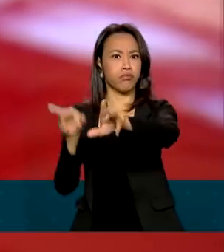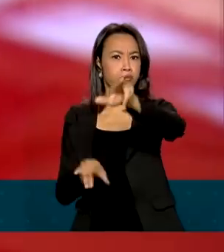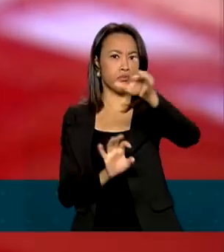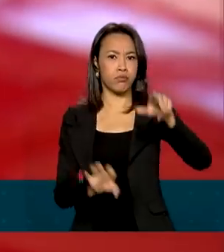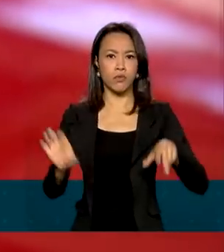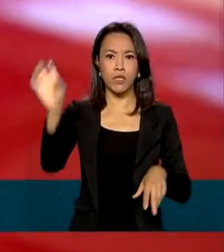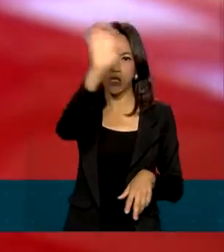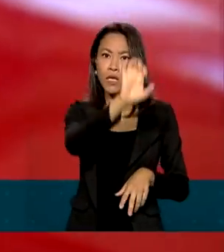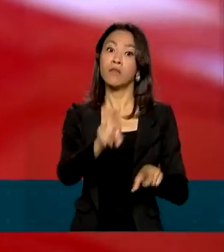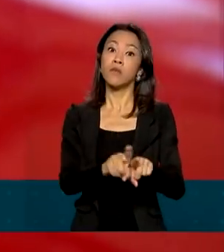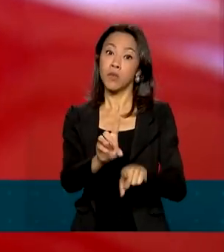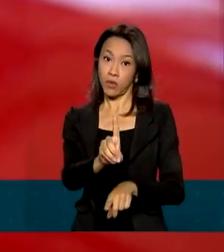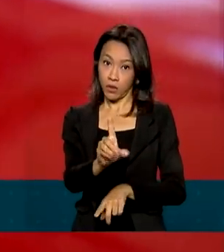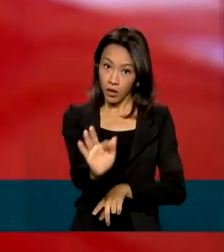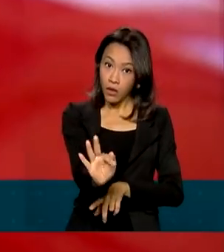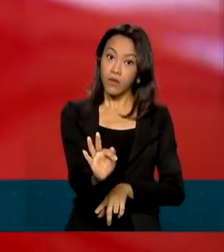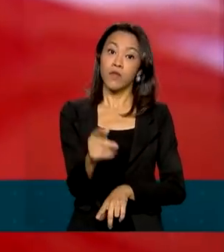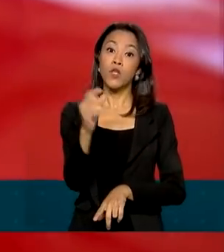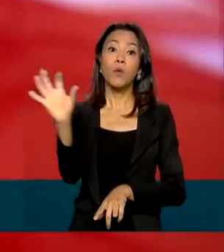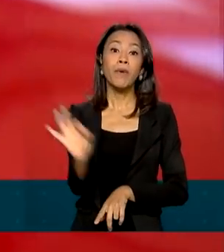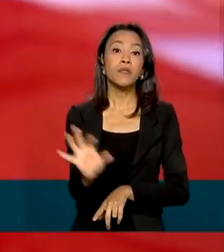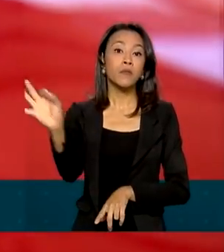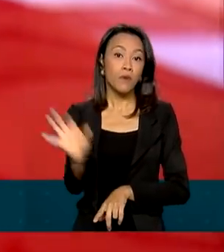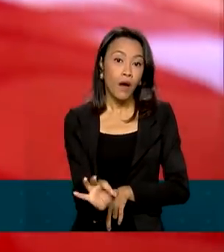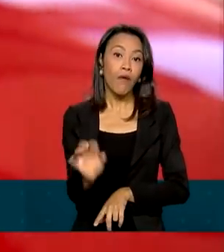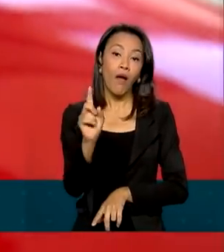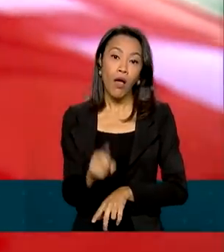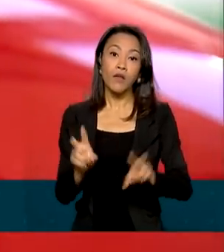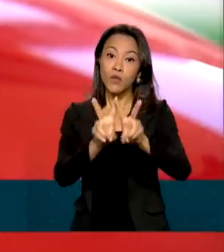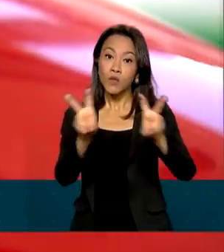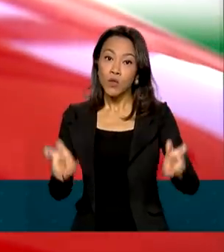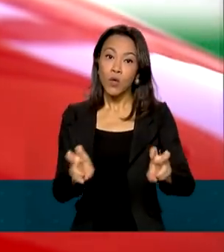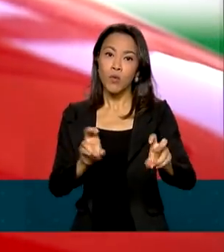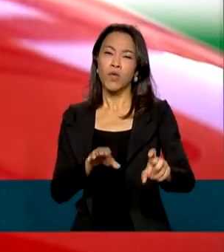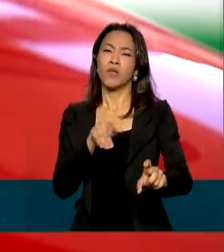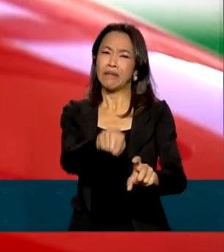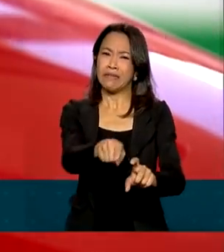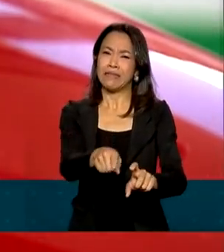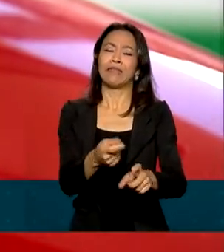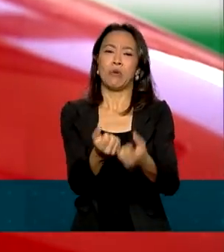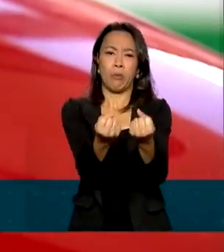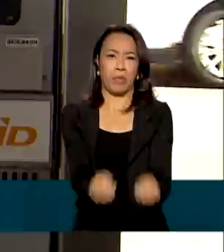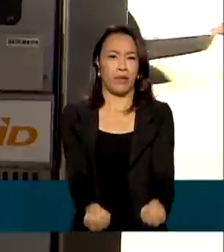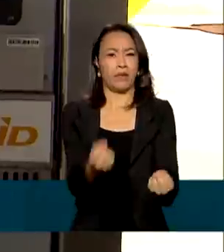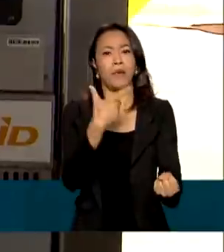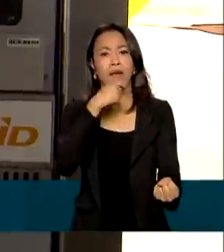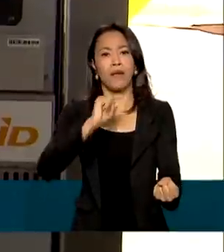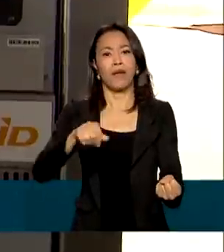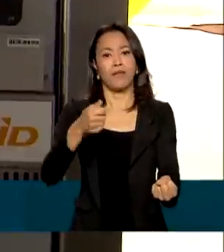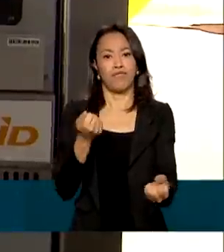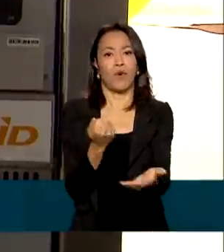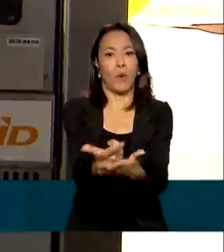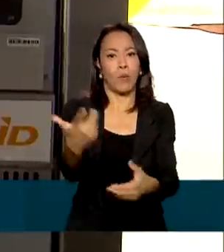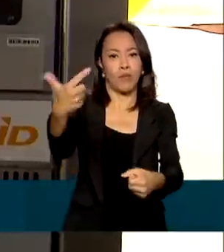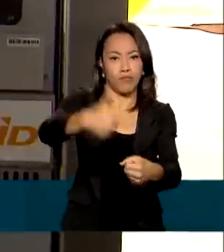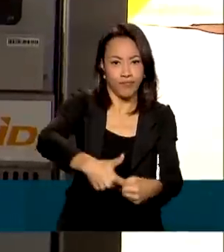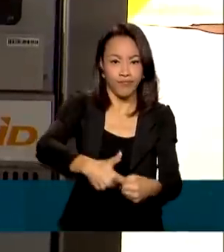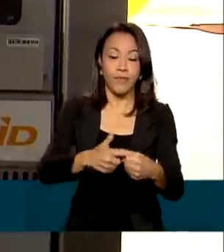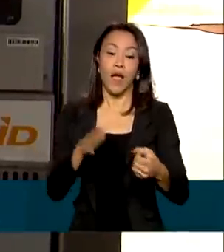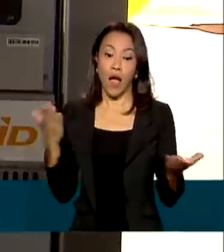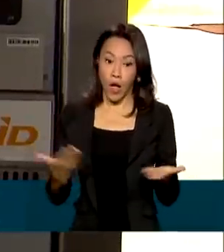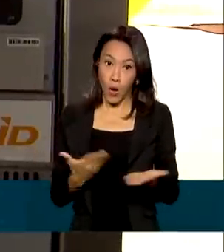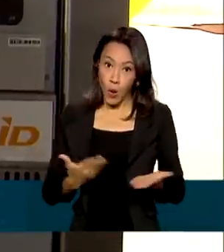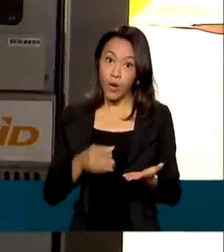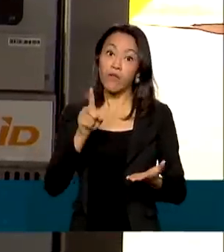e no Distrito Federal e o percentual incide sobre o preço final ao consumidor. Agora, a alíquota do imposto vai